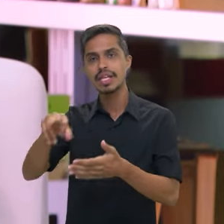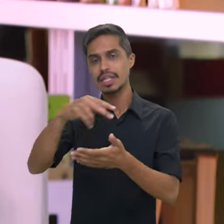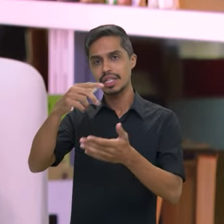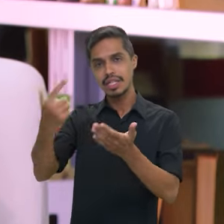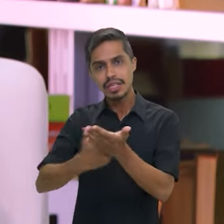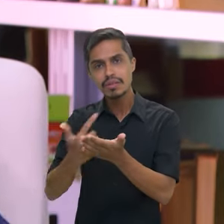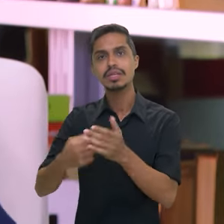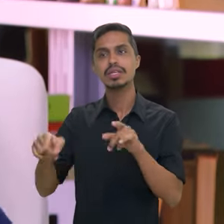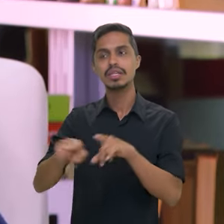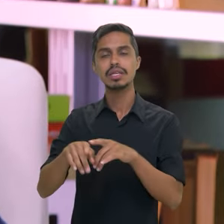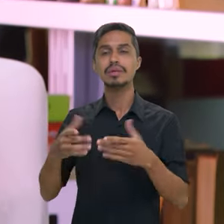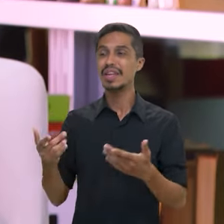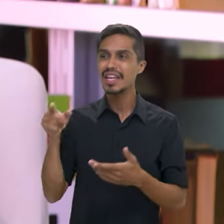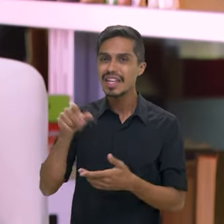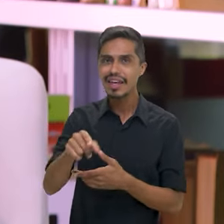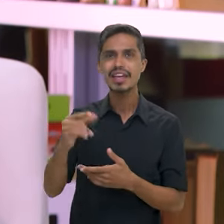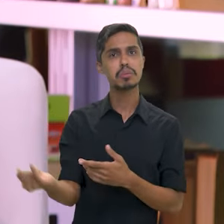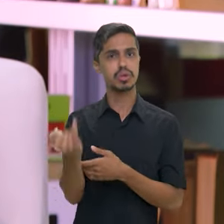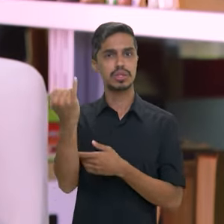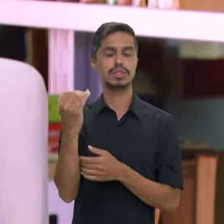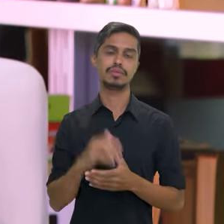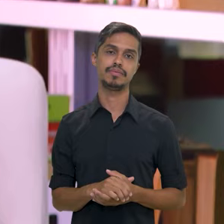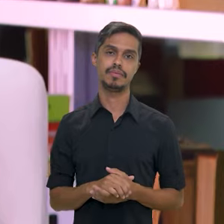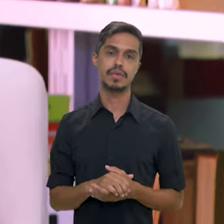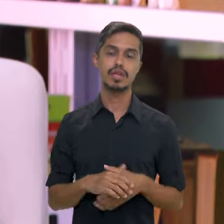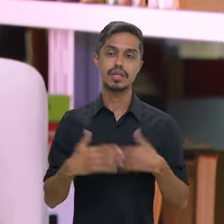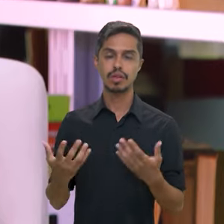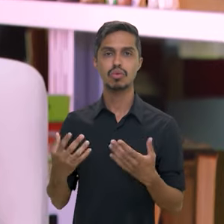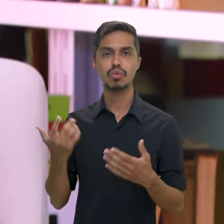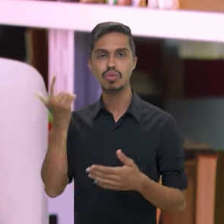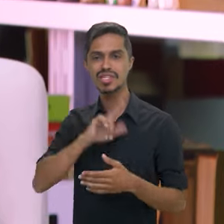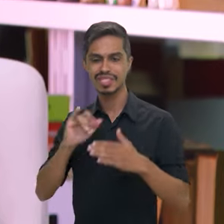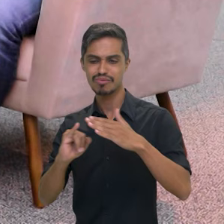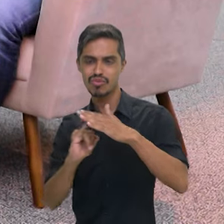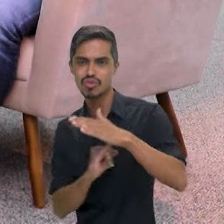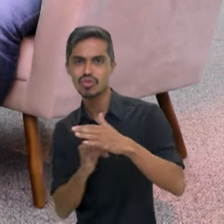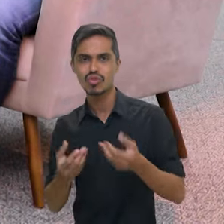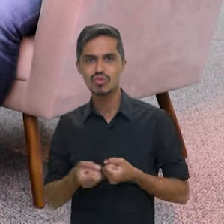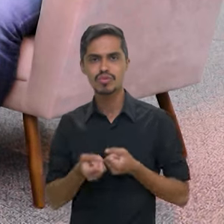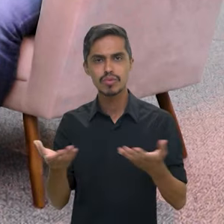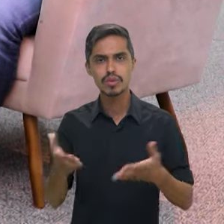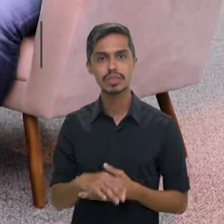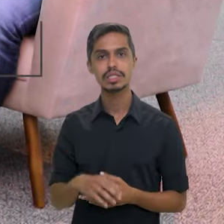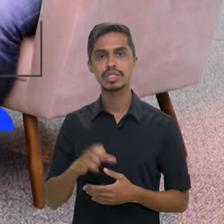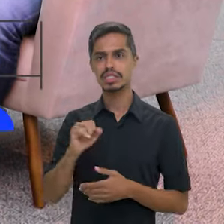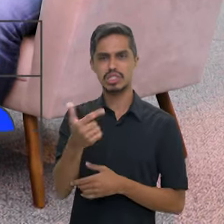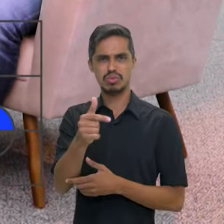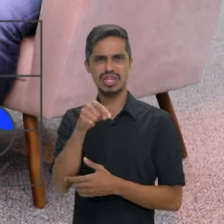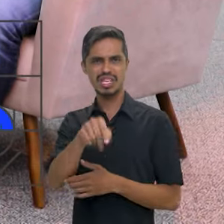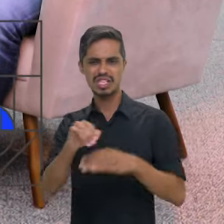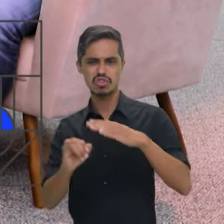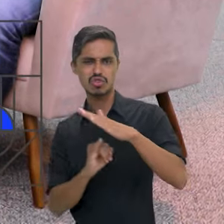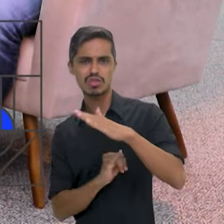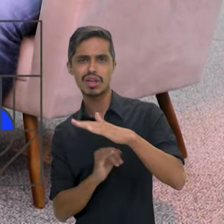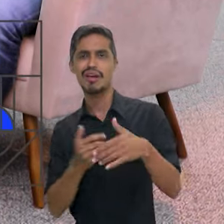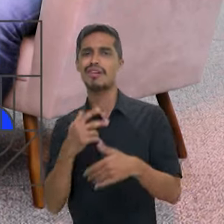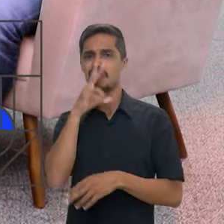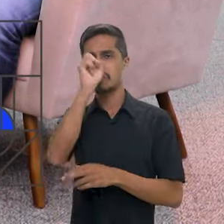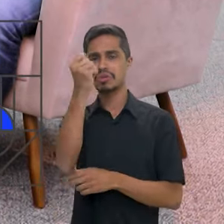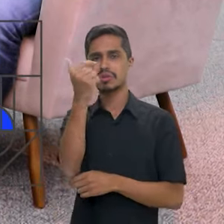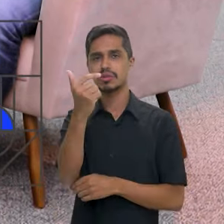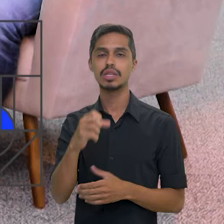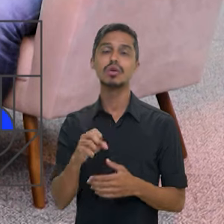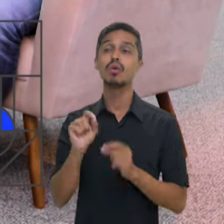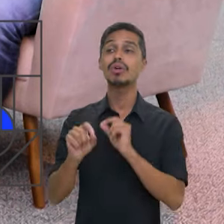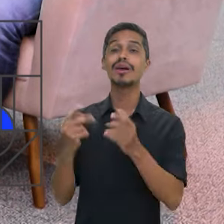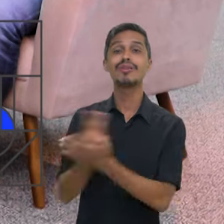Leitura, que é também um passo importante nessa institucionalização. Sem institucionalidade a gente não tem